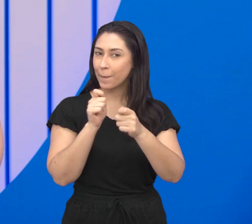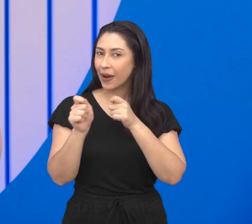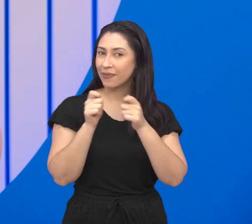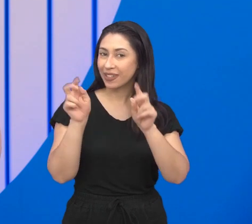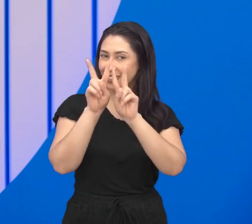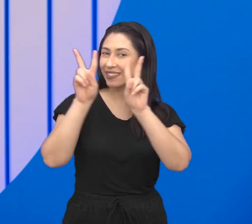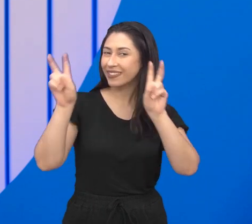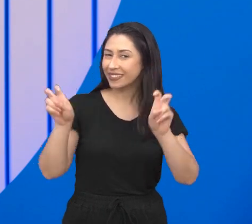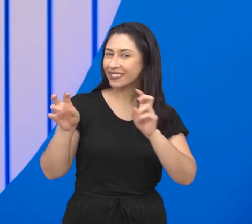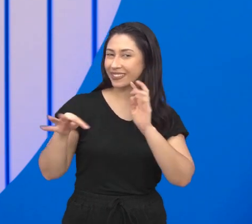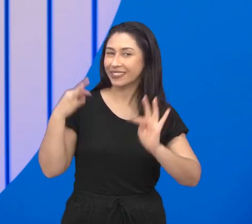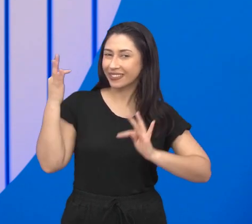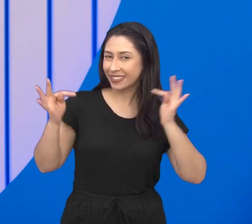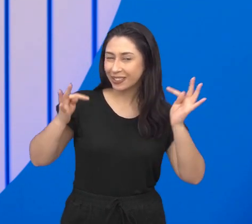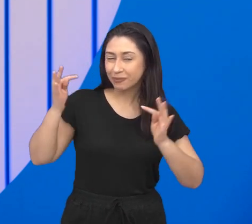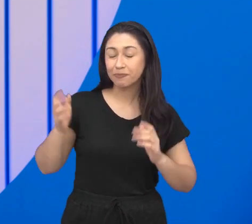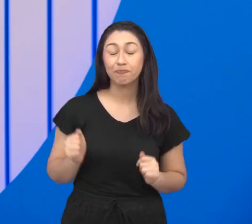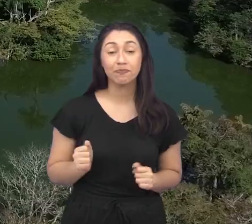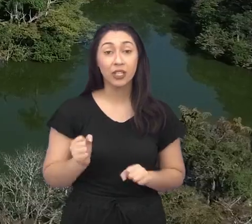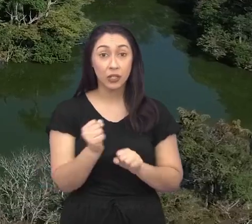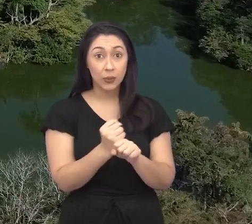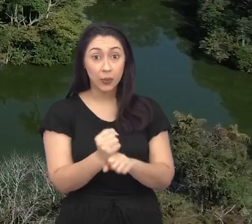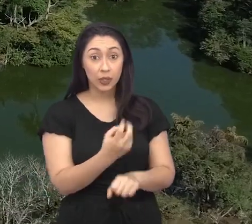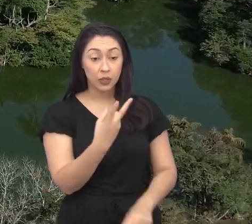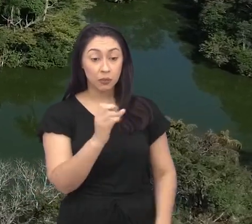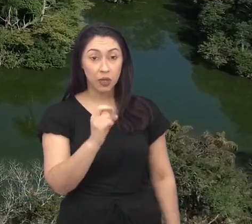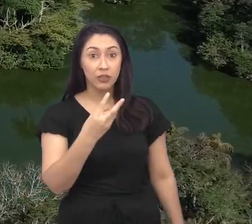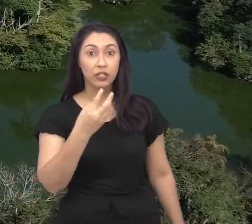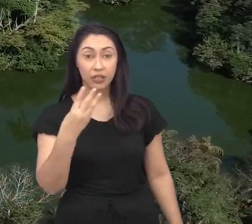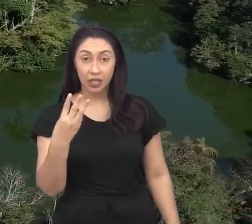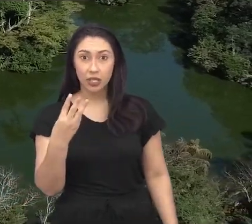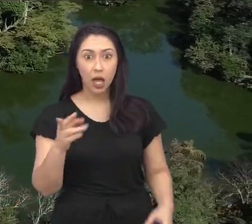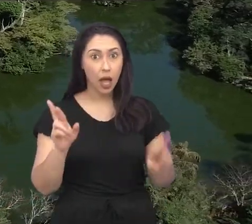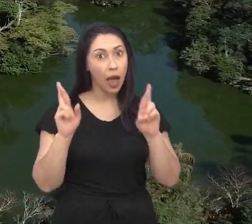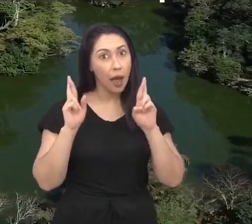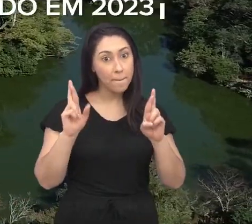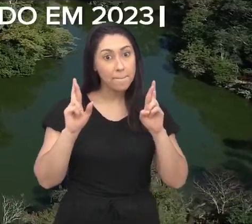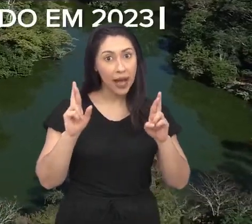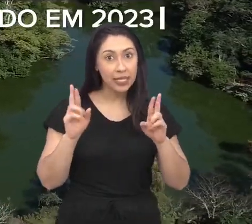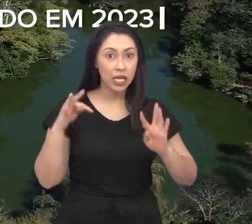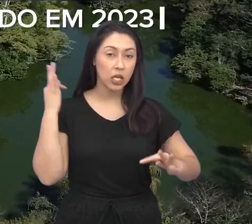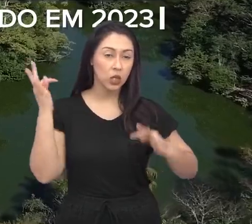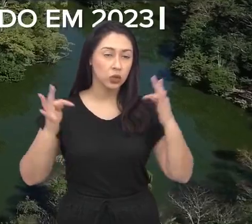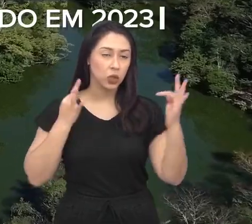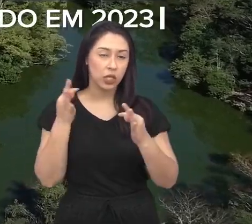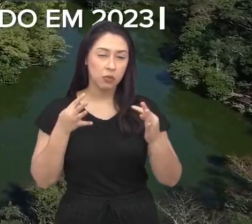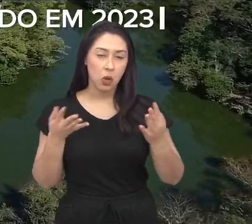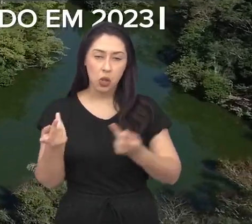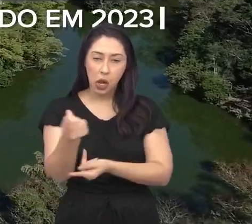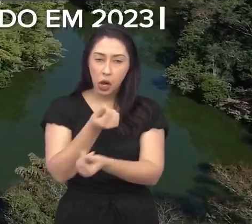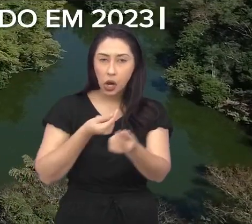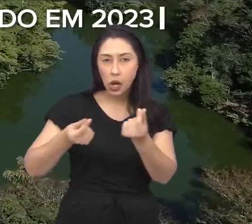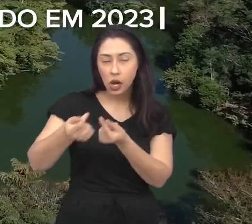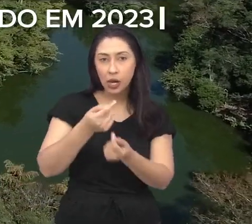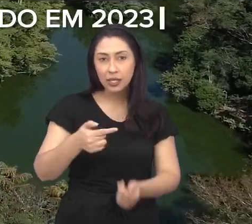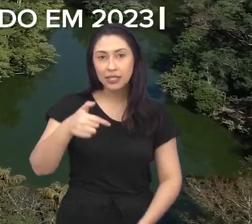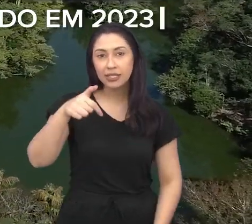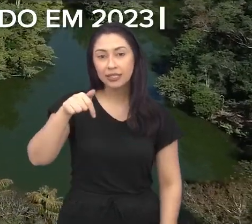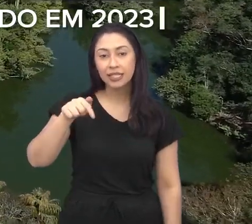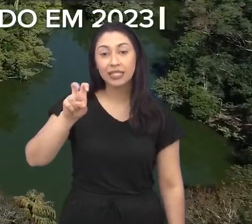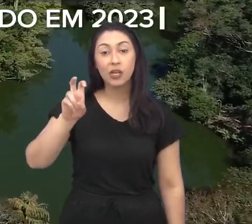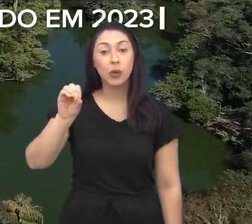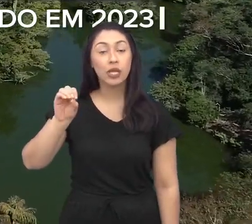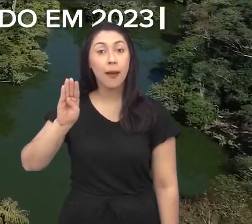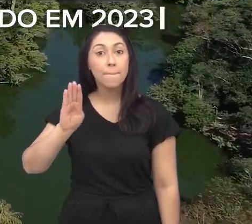agora uma reportagem que fala sobre esse fomento. Em 2023, estima-se que o turismo movimentou cerca de 750